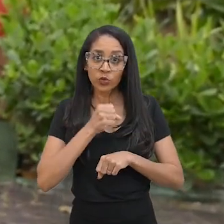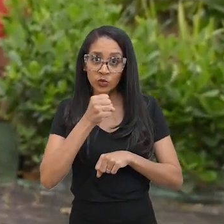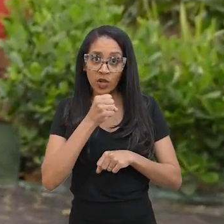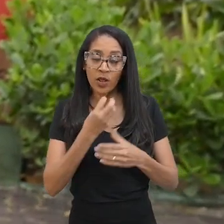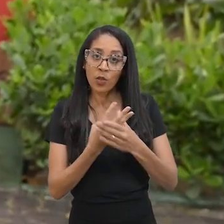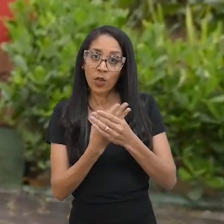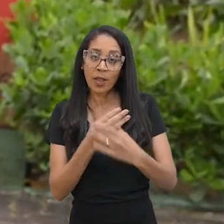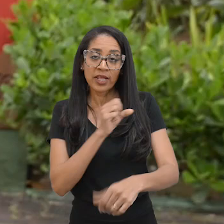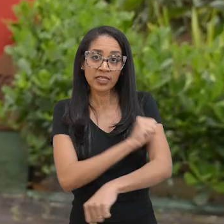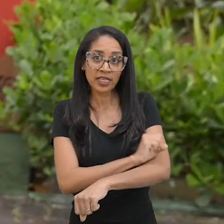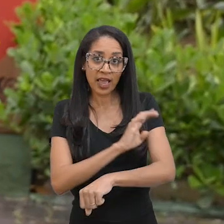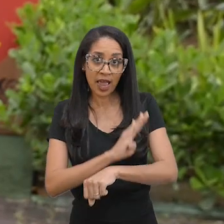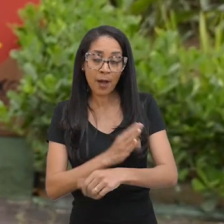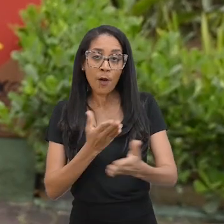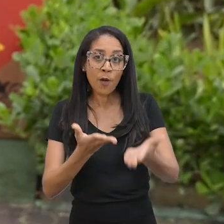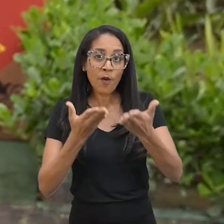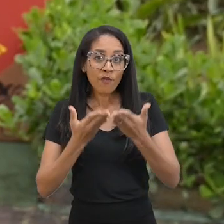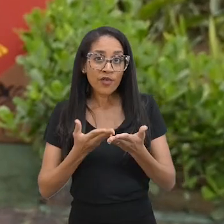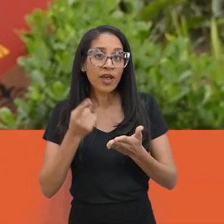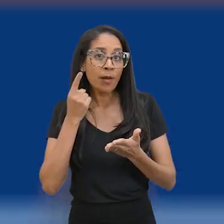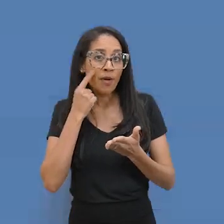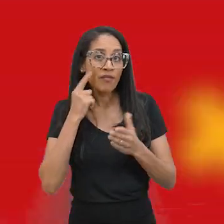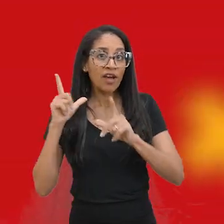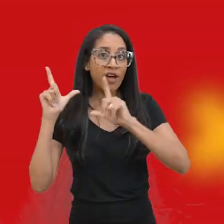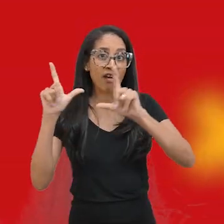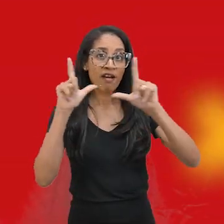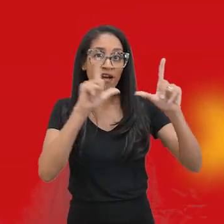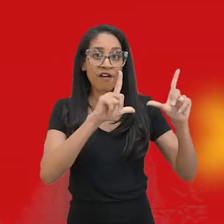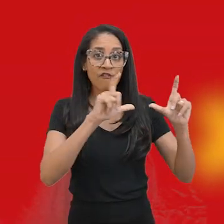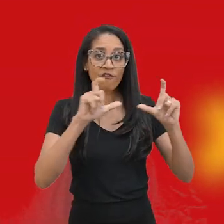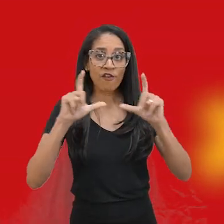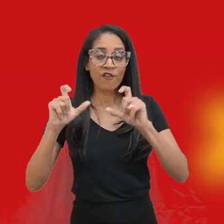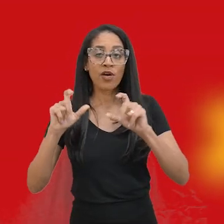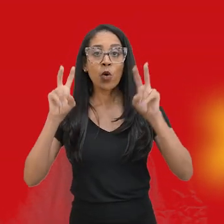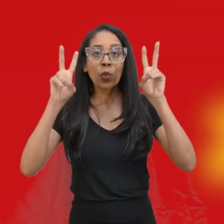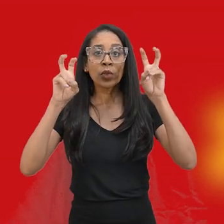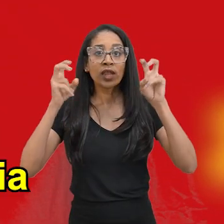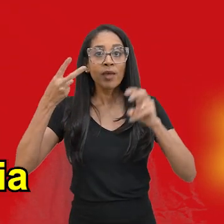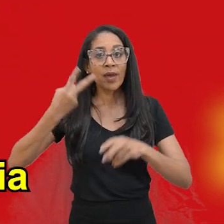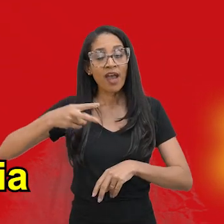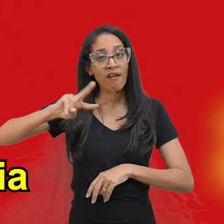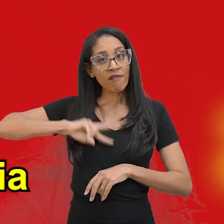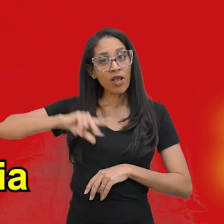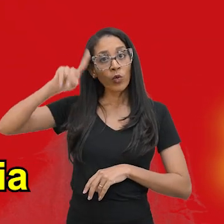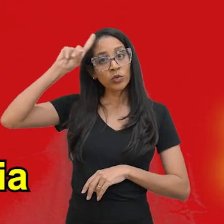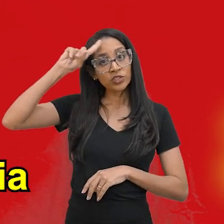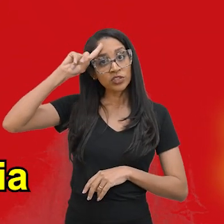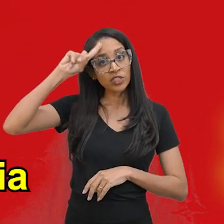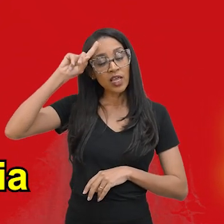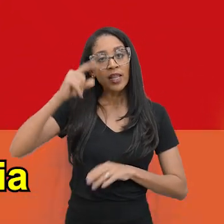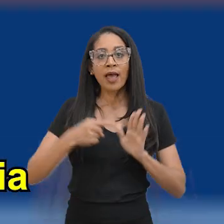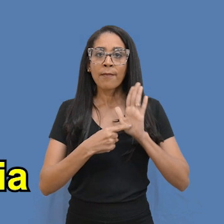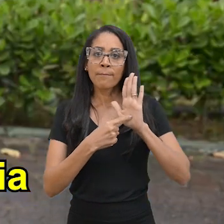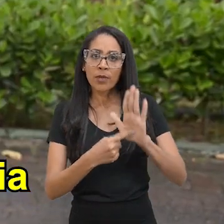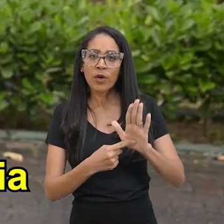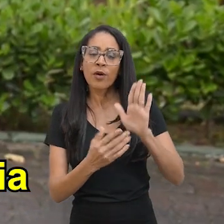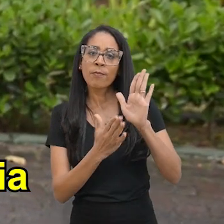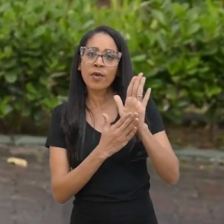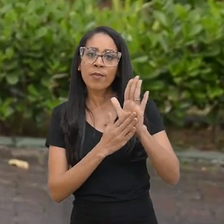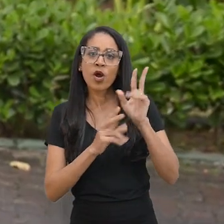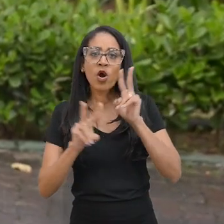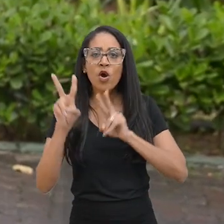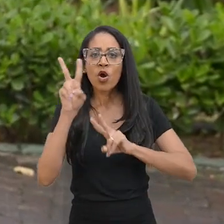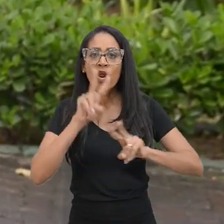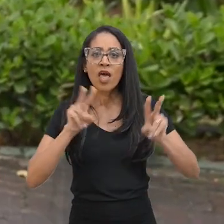Seabra, convidam vocês para a exposição fotográfica chamada Reflexes do Coutinho de Ano. A mostra propõe um olhar sobre a